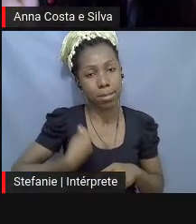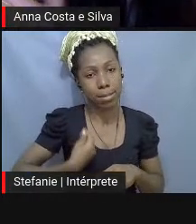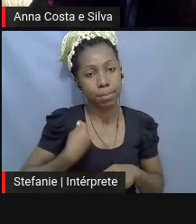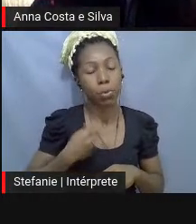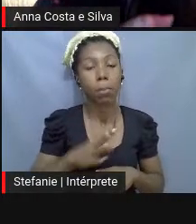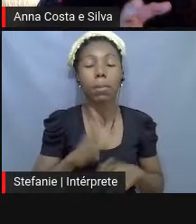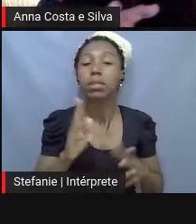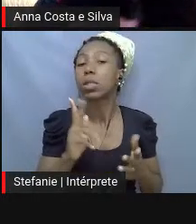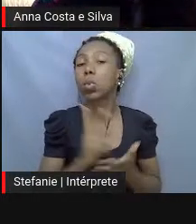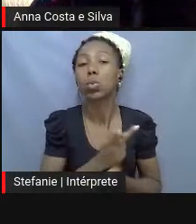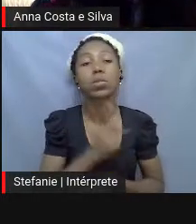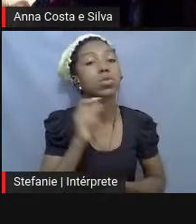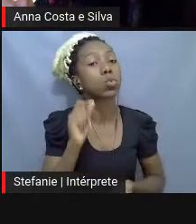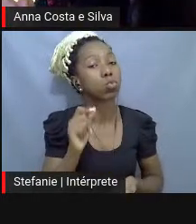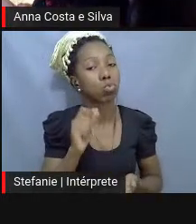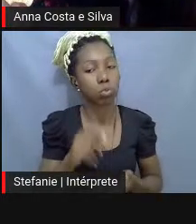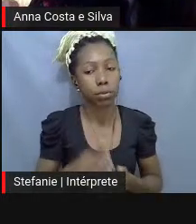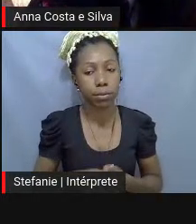acontecia era que